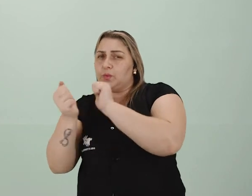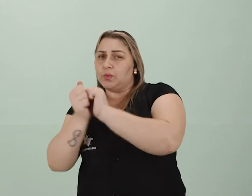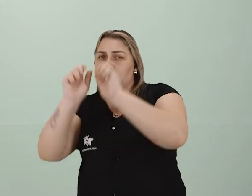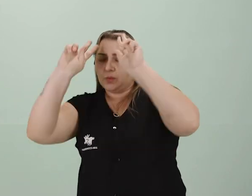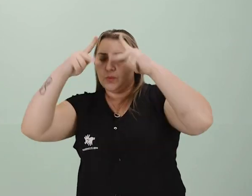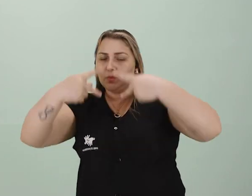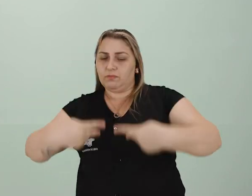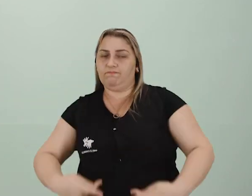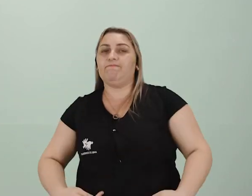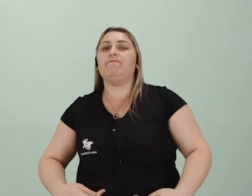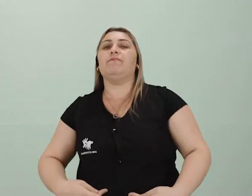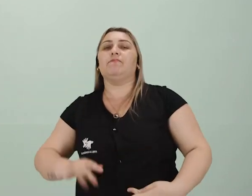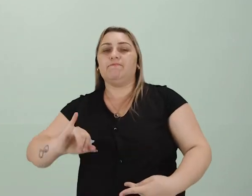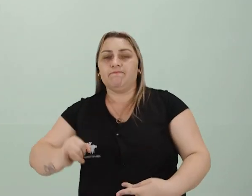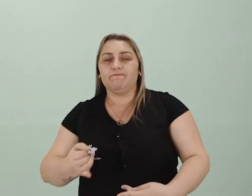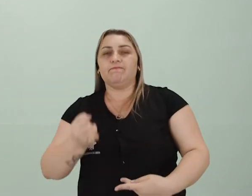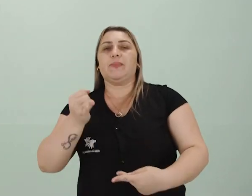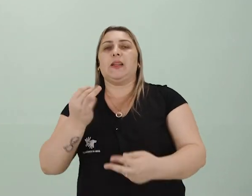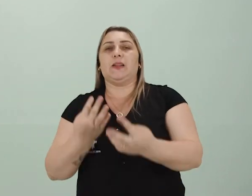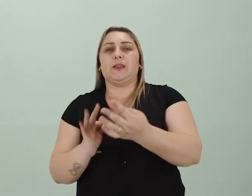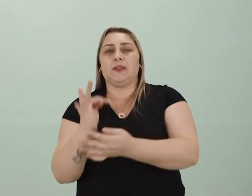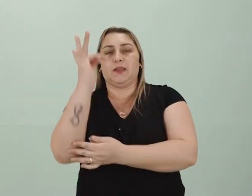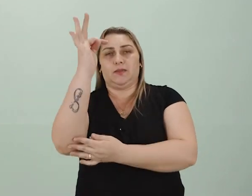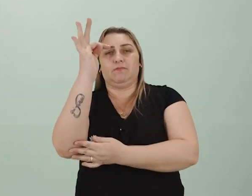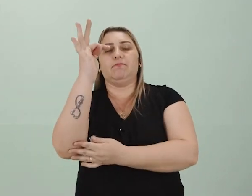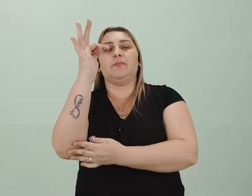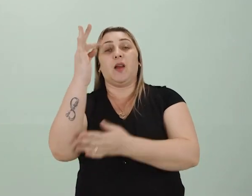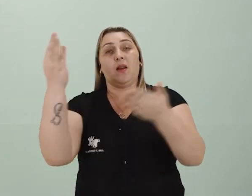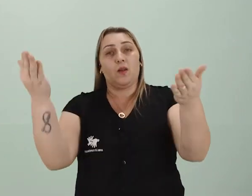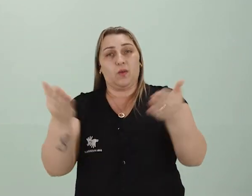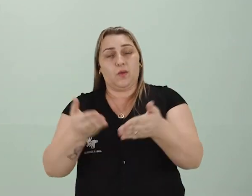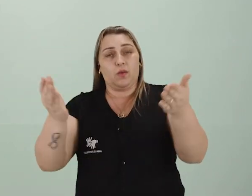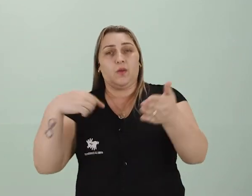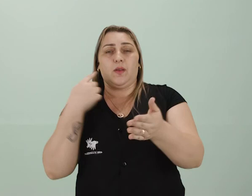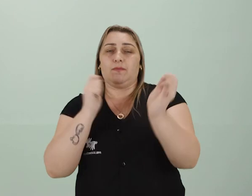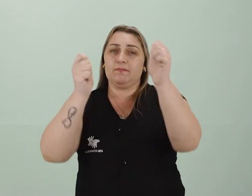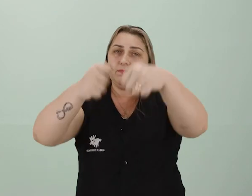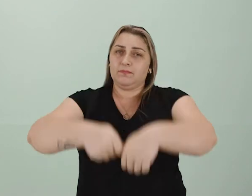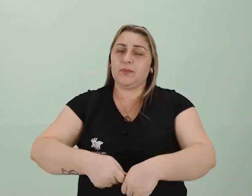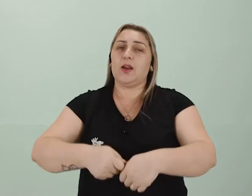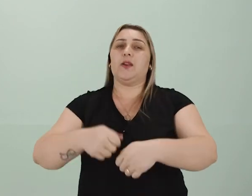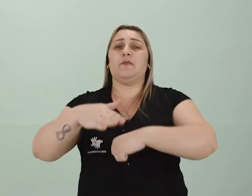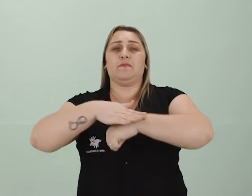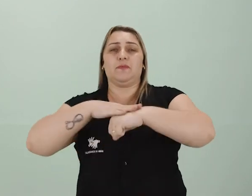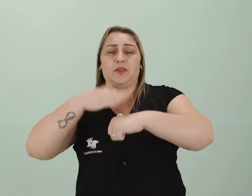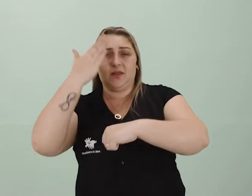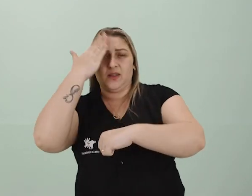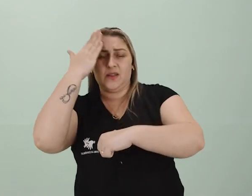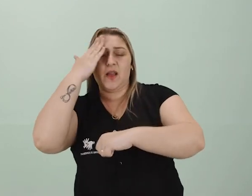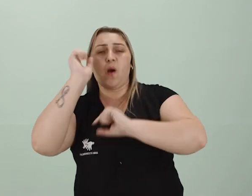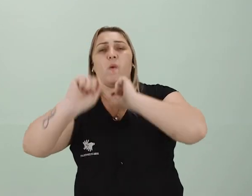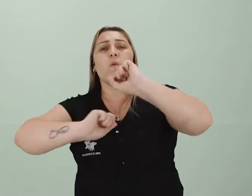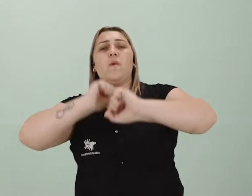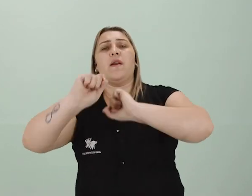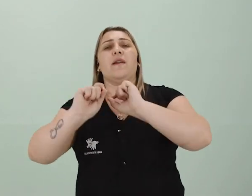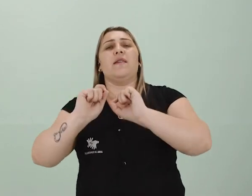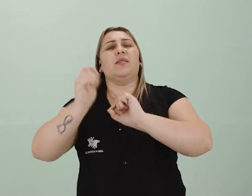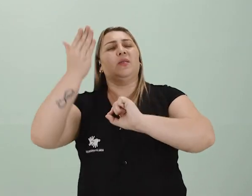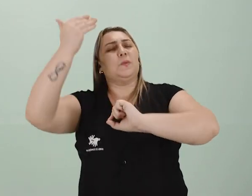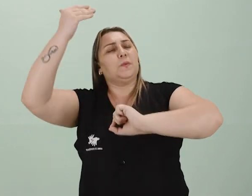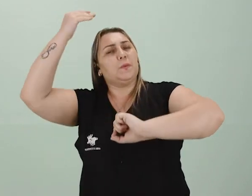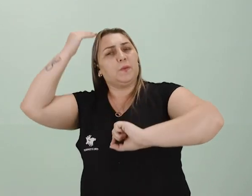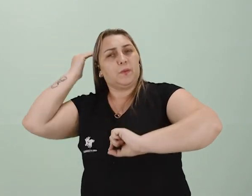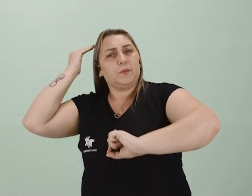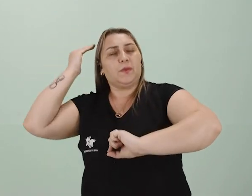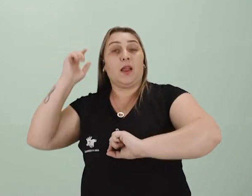se apropriando de outras formas e técnicas, né? E hoje a gente é capaz de dialogar com o que eles fizeram há milhares de anos